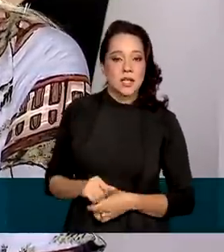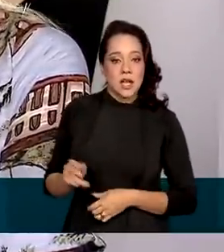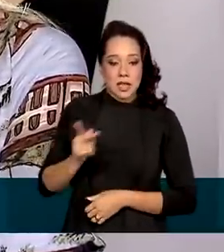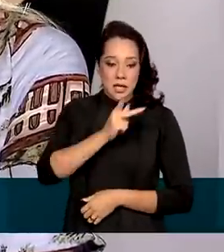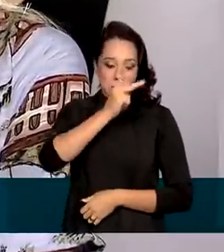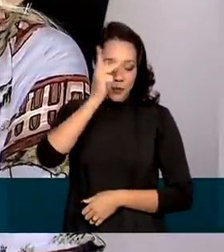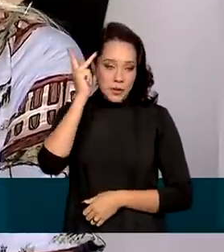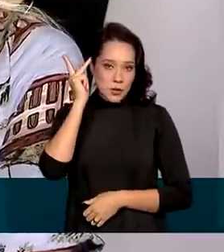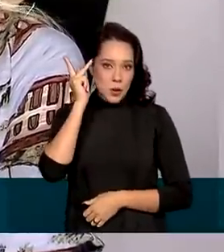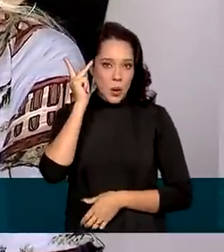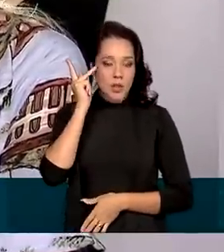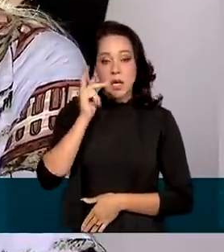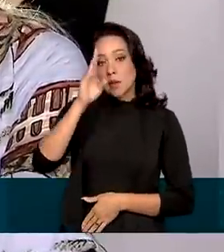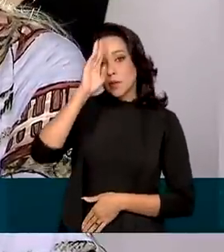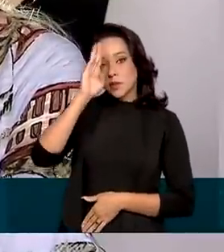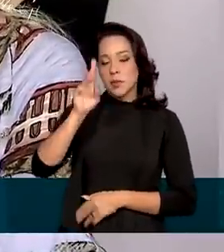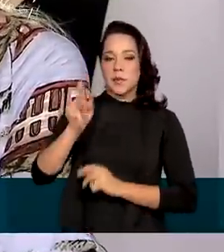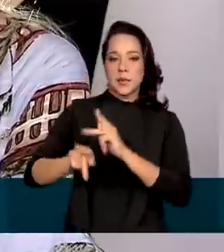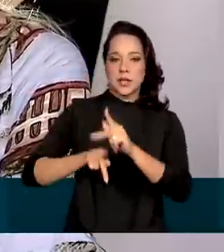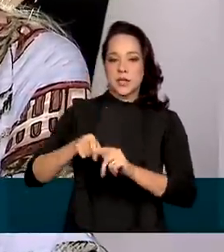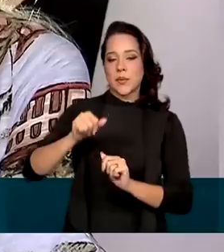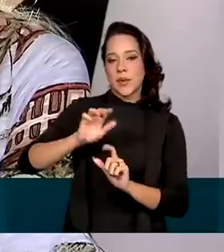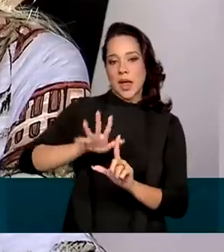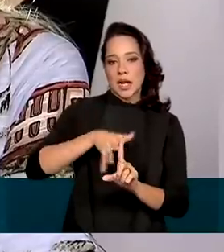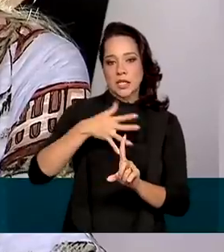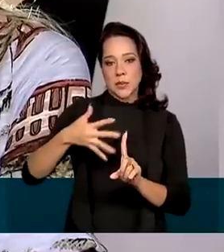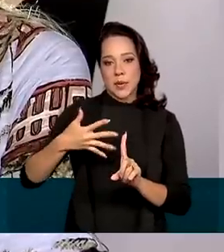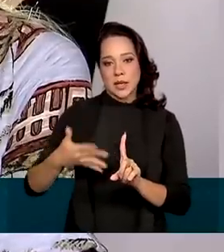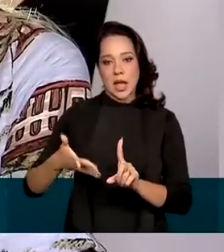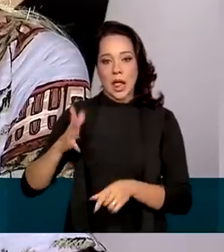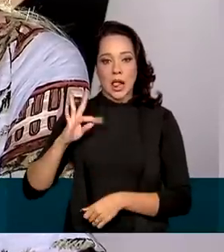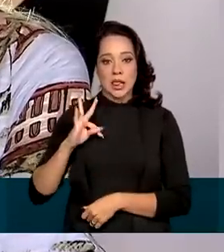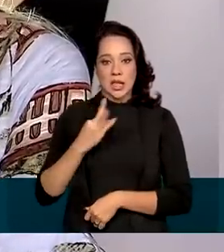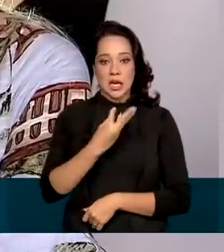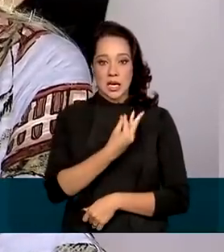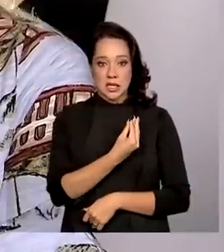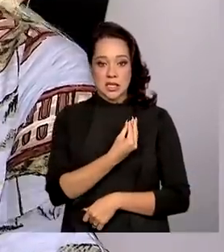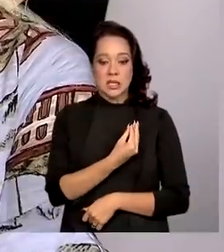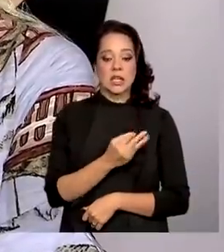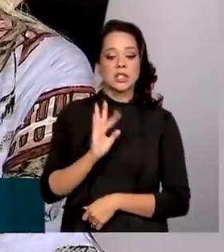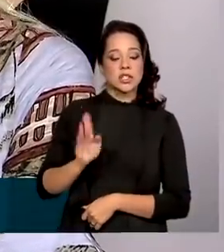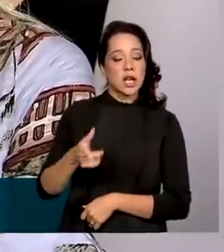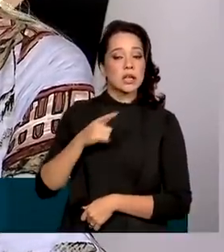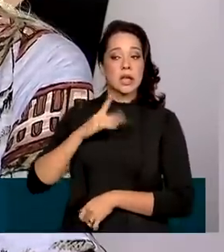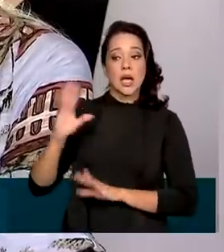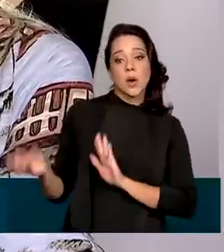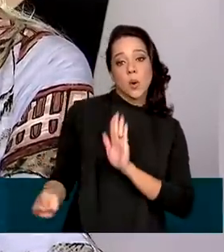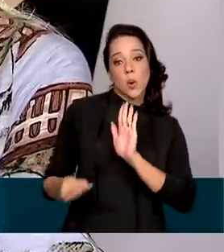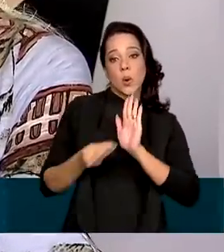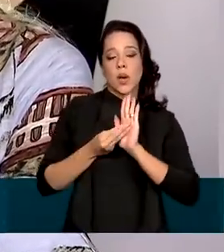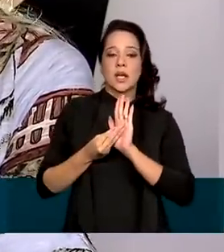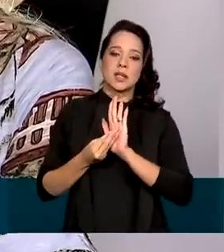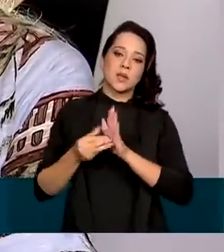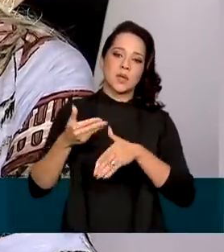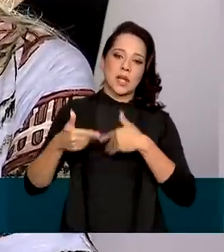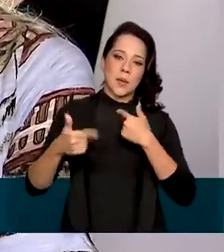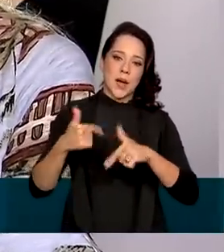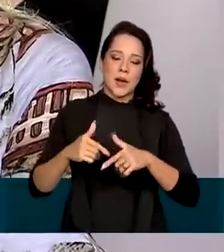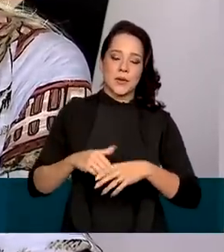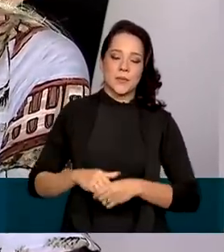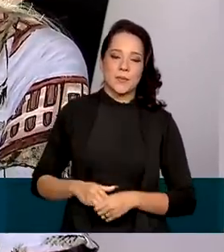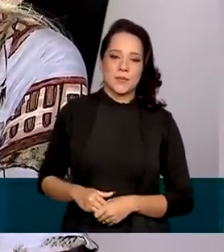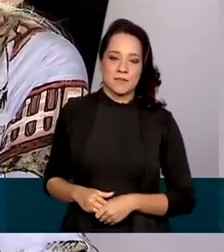pessoas, principalmente a população trans, estarem incluídas socialmente no mercado de trabalho.